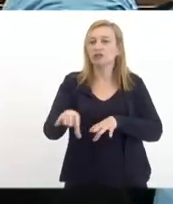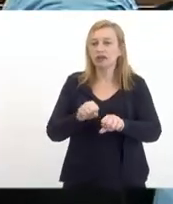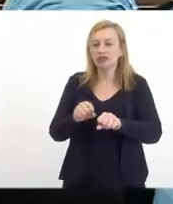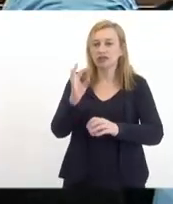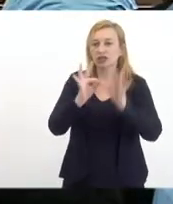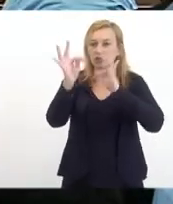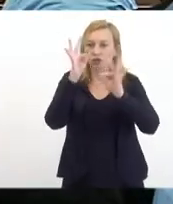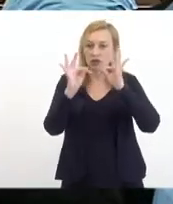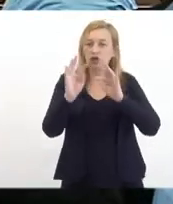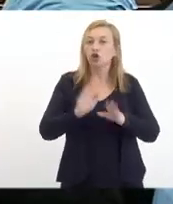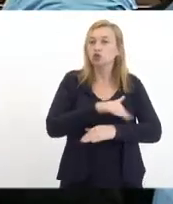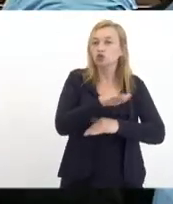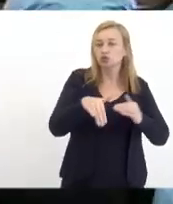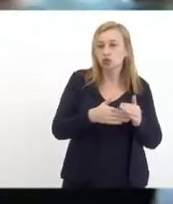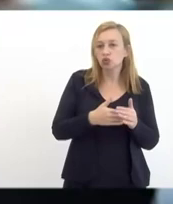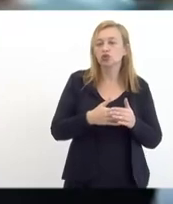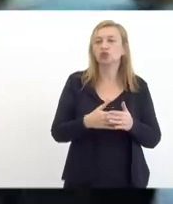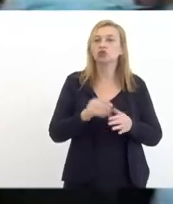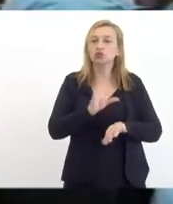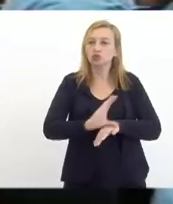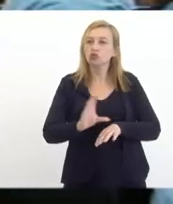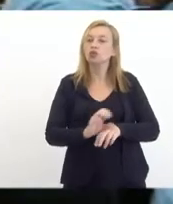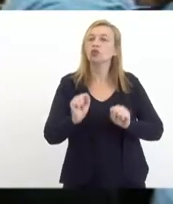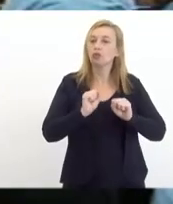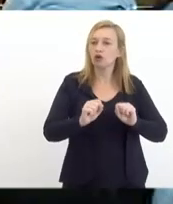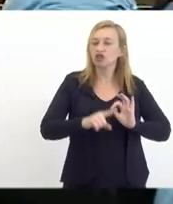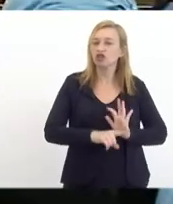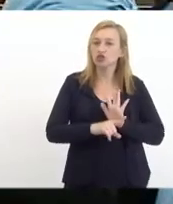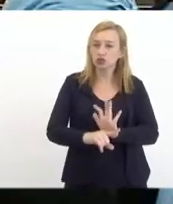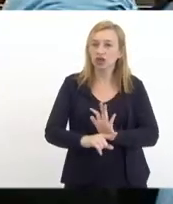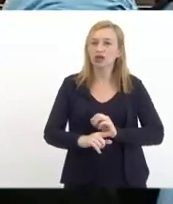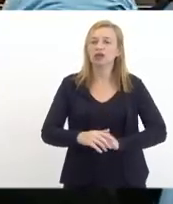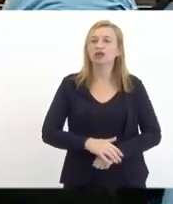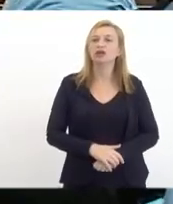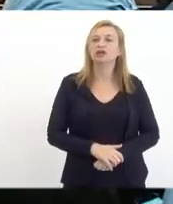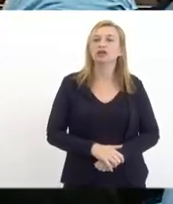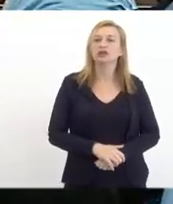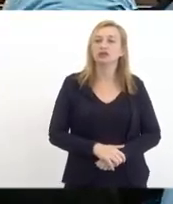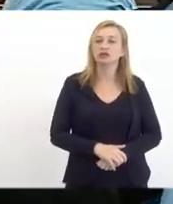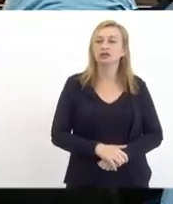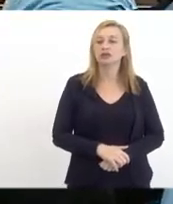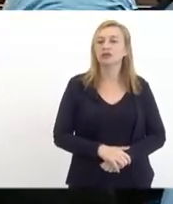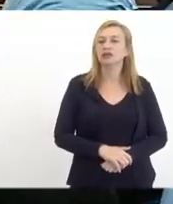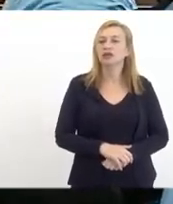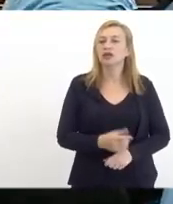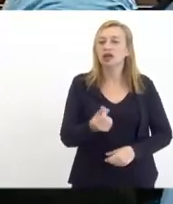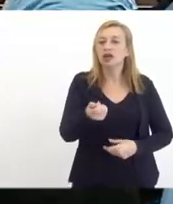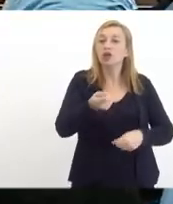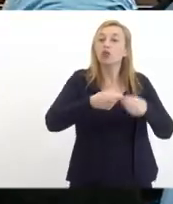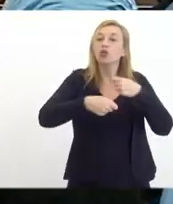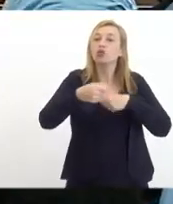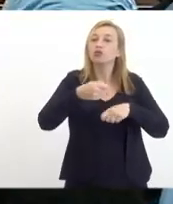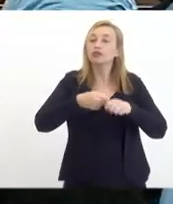nossos cursos podem contribuir de alguma forma para economia